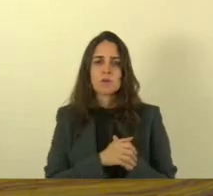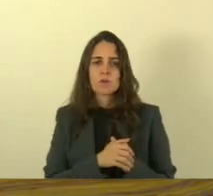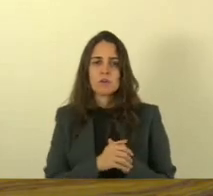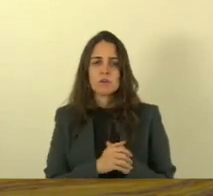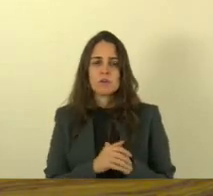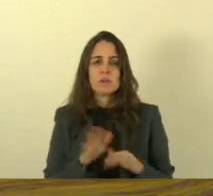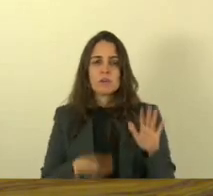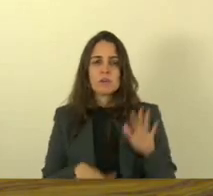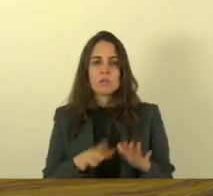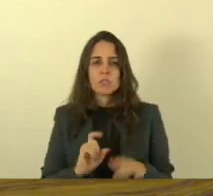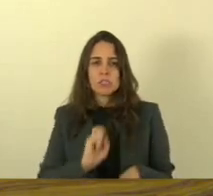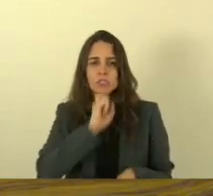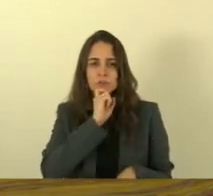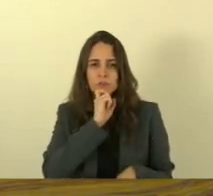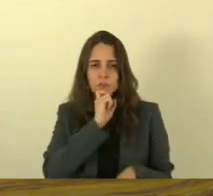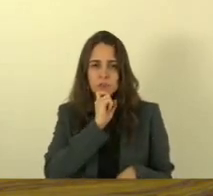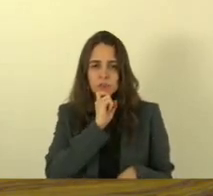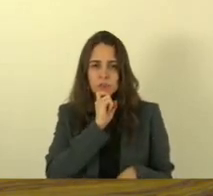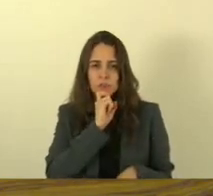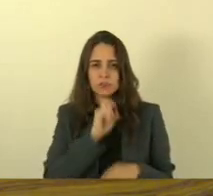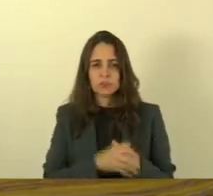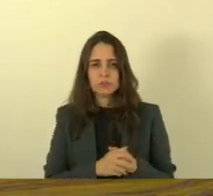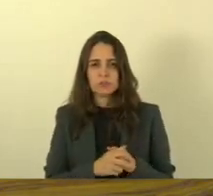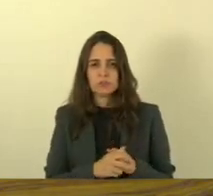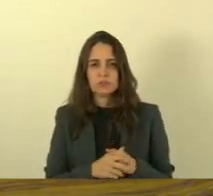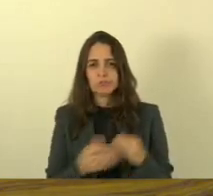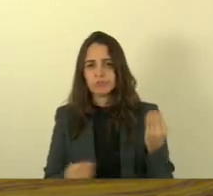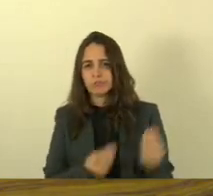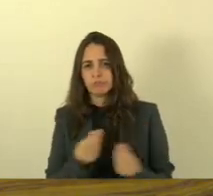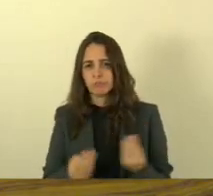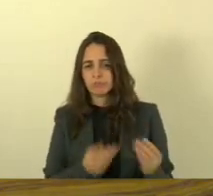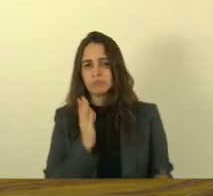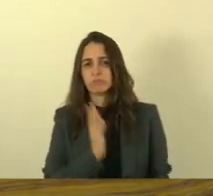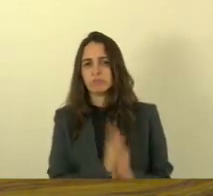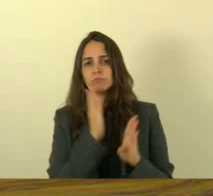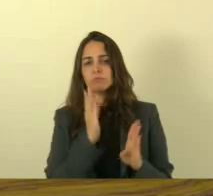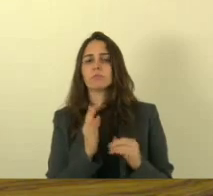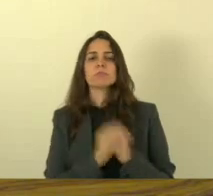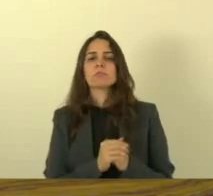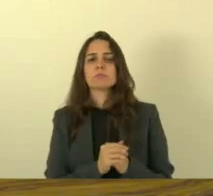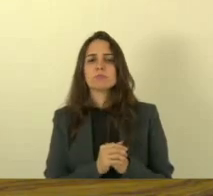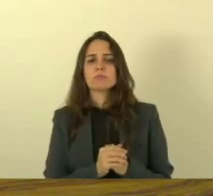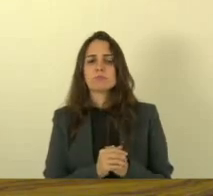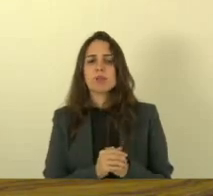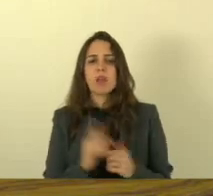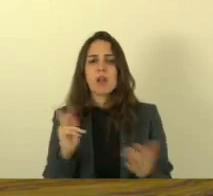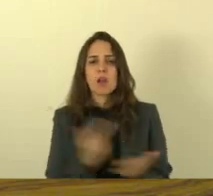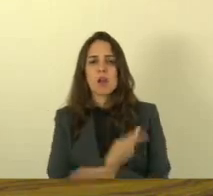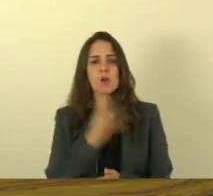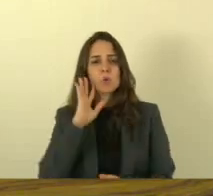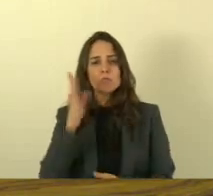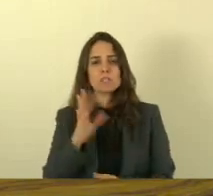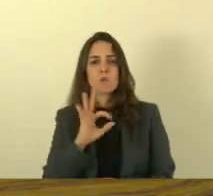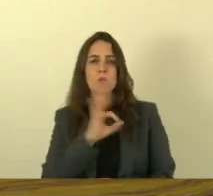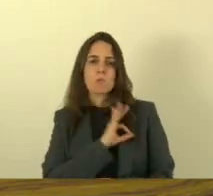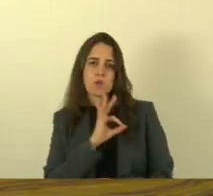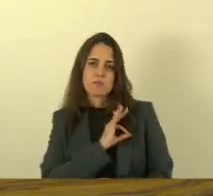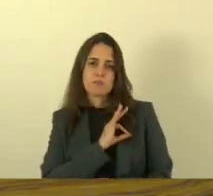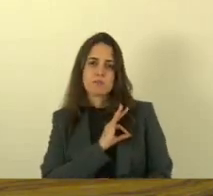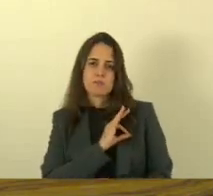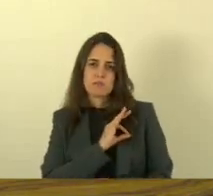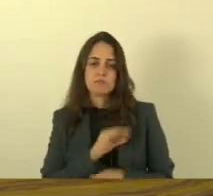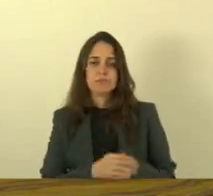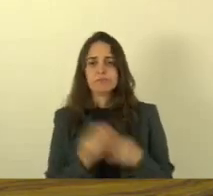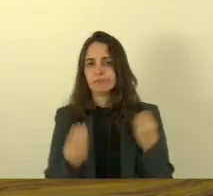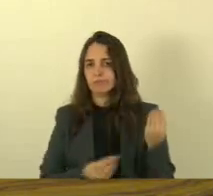frieza estaecedora ter sido ter ocorrido pelas mãos de um policial militar de nossa